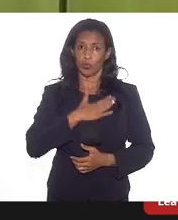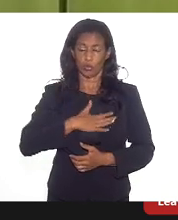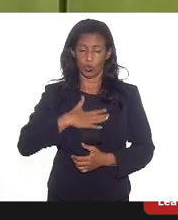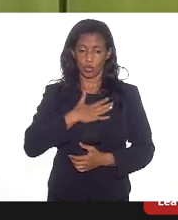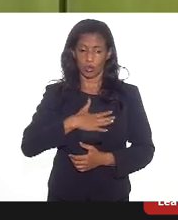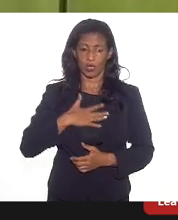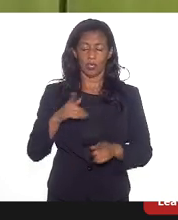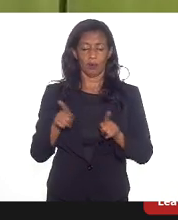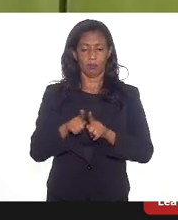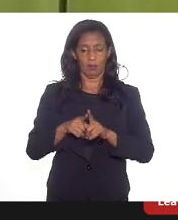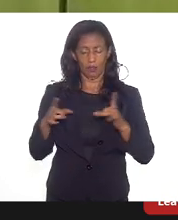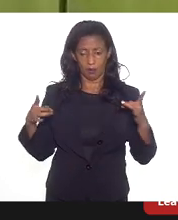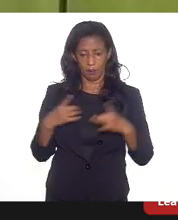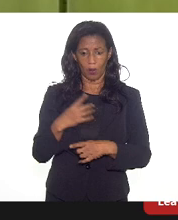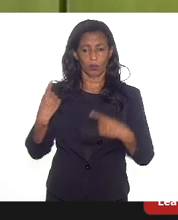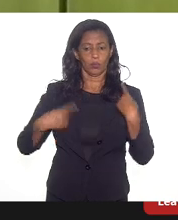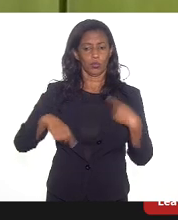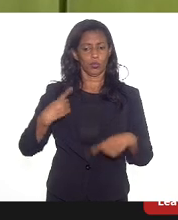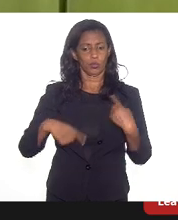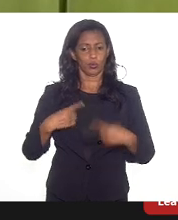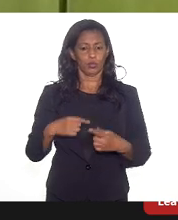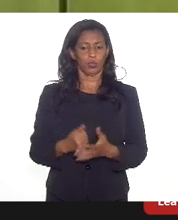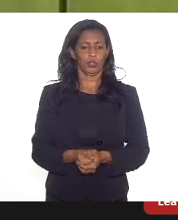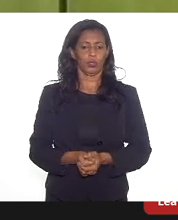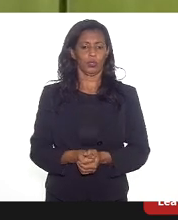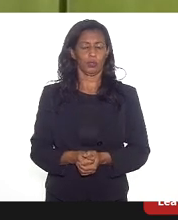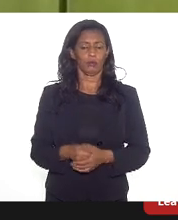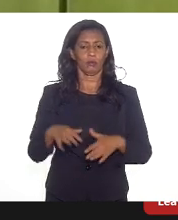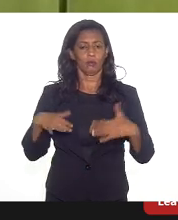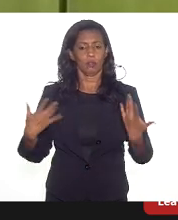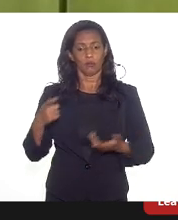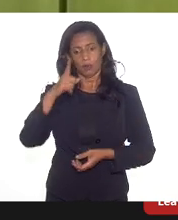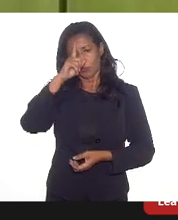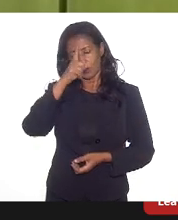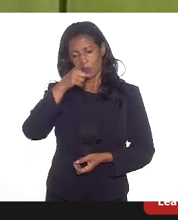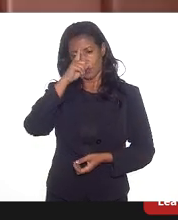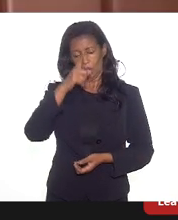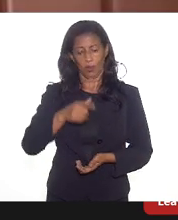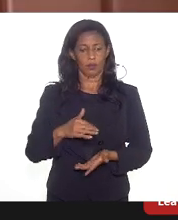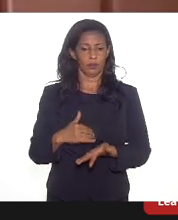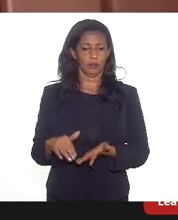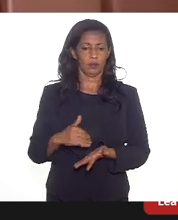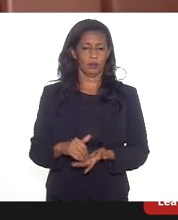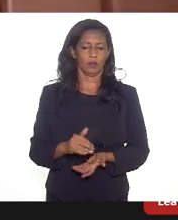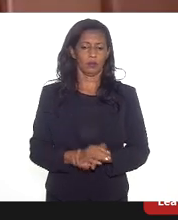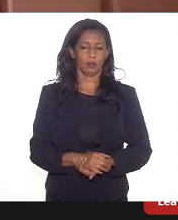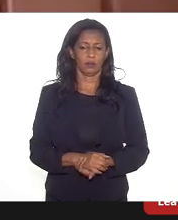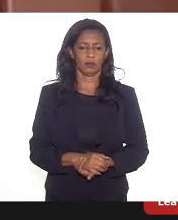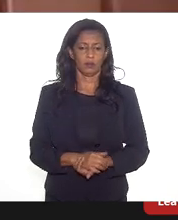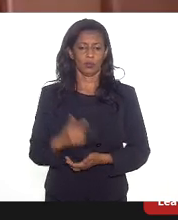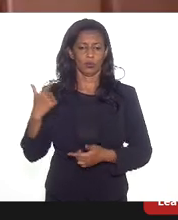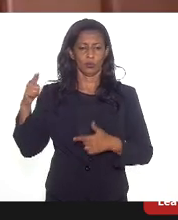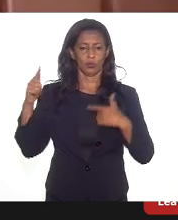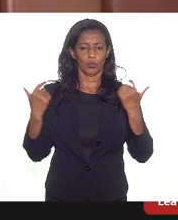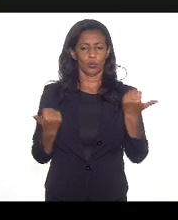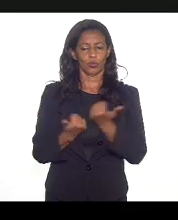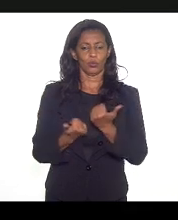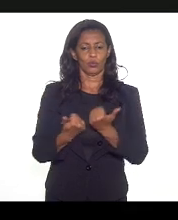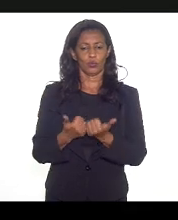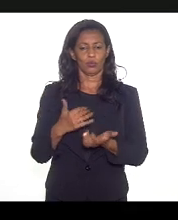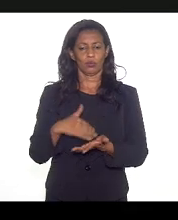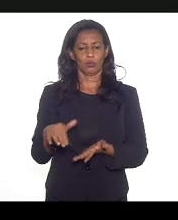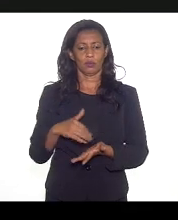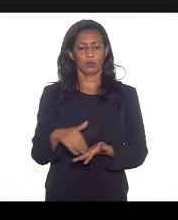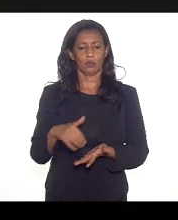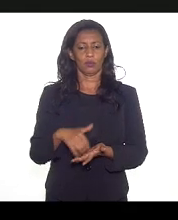colocamos à disposição para discutirmos. Isso, damos as ordens, o secretário... Por favor. Os outros subsecretários, eu estou